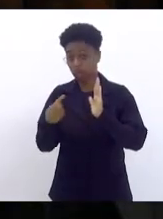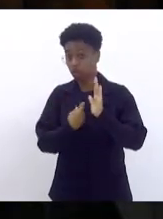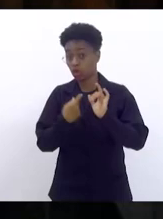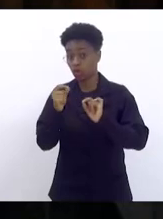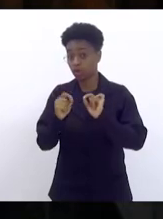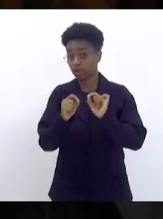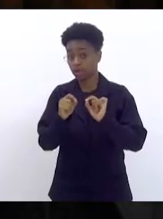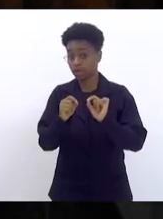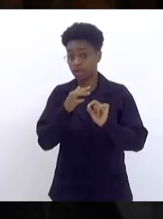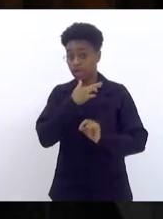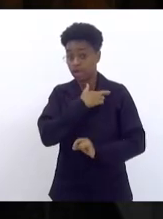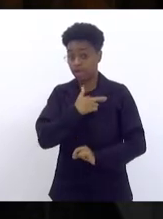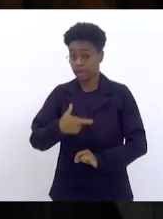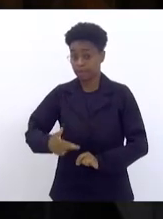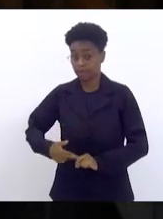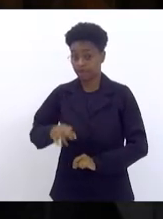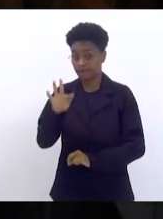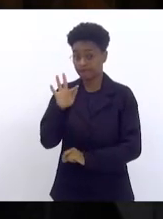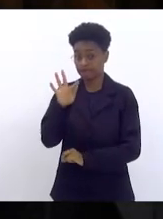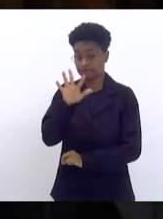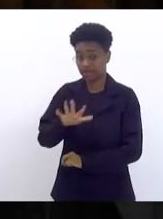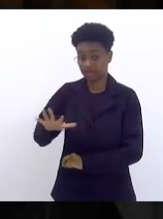Federativa do Brasil.